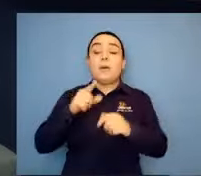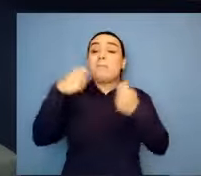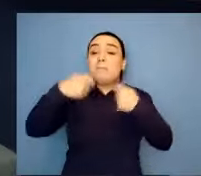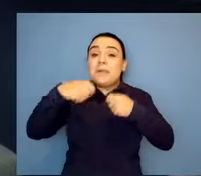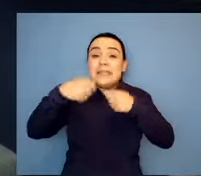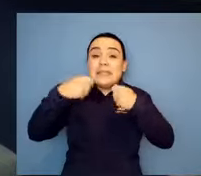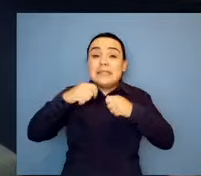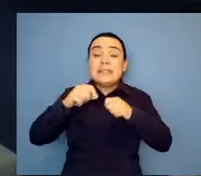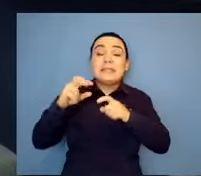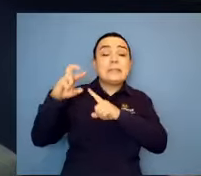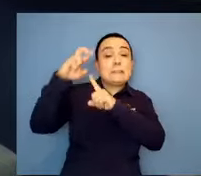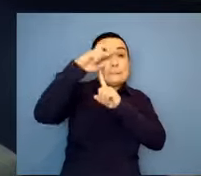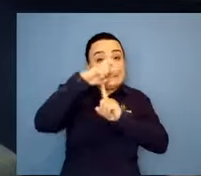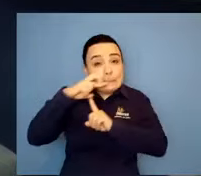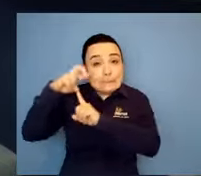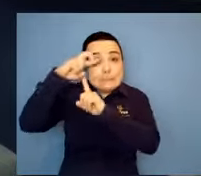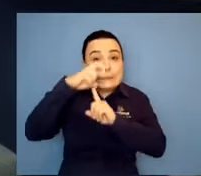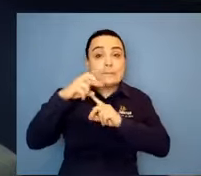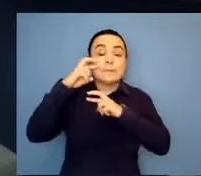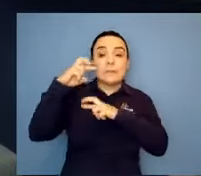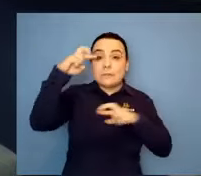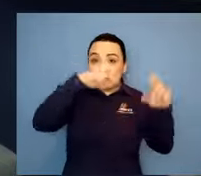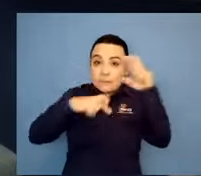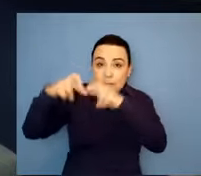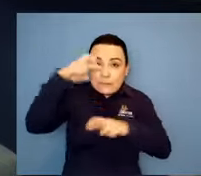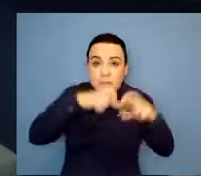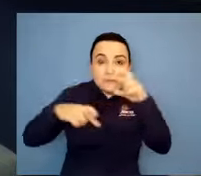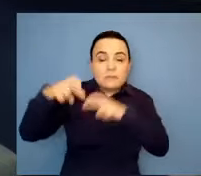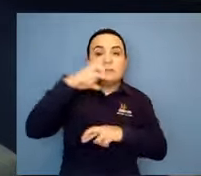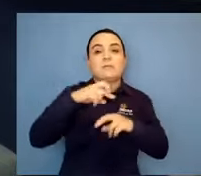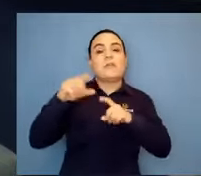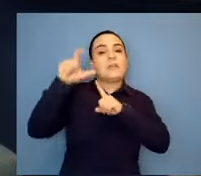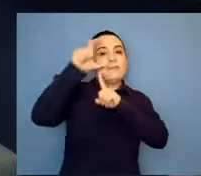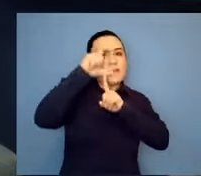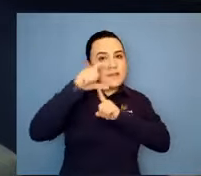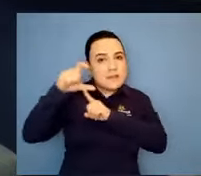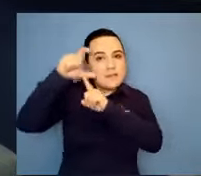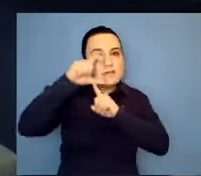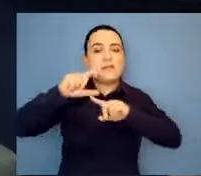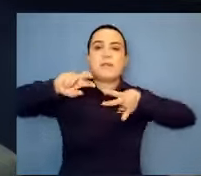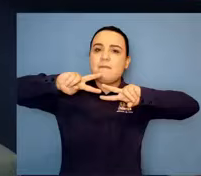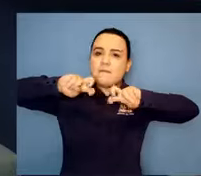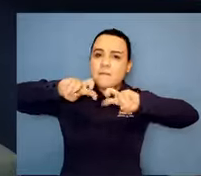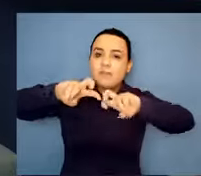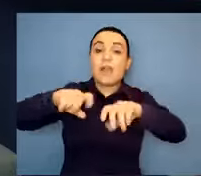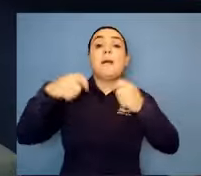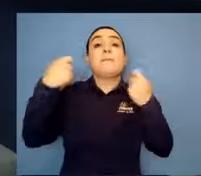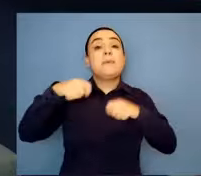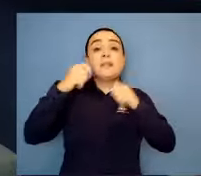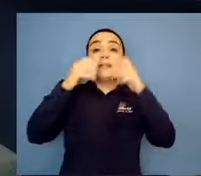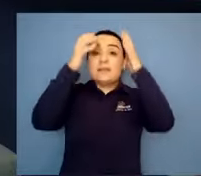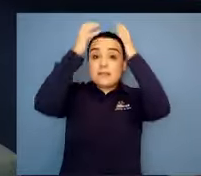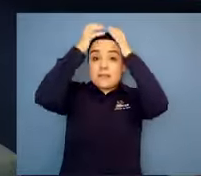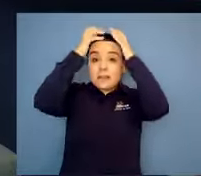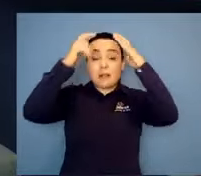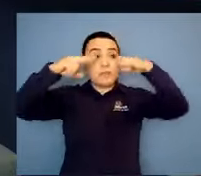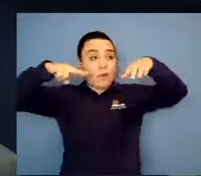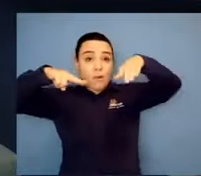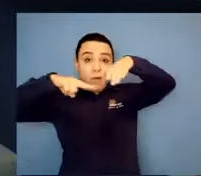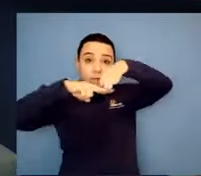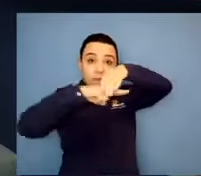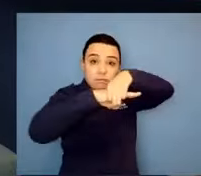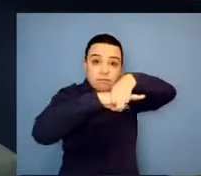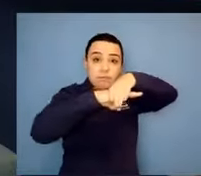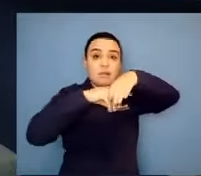diagnóstico que foi dito. Tem que investigar. Tem que fazer uma ressonância de cérebro. Tem que observar o jeito que o menino